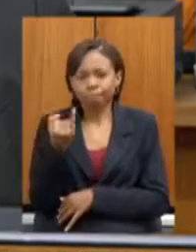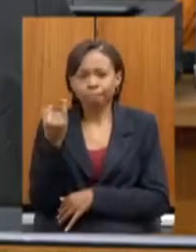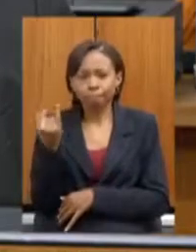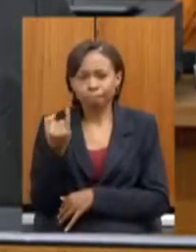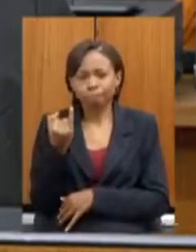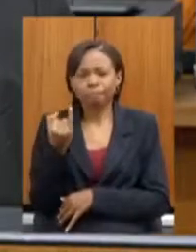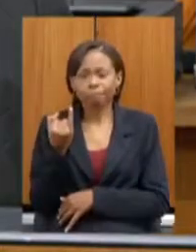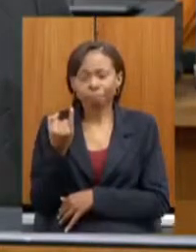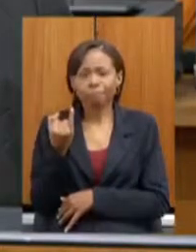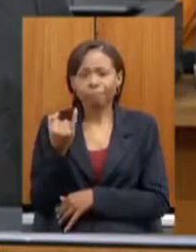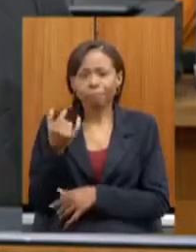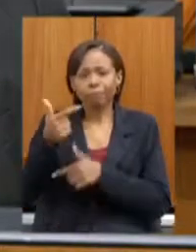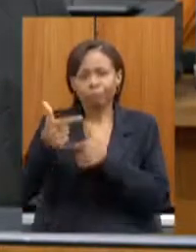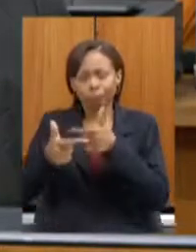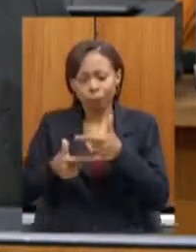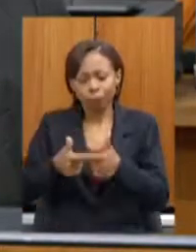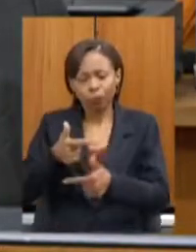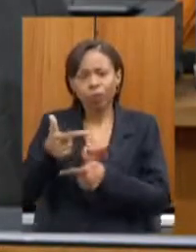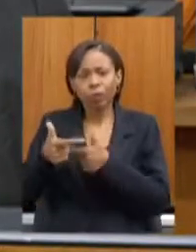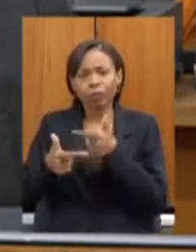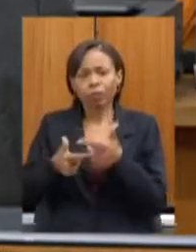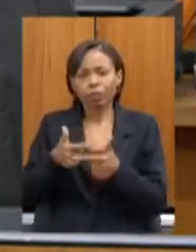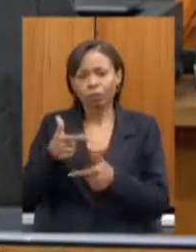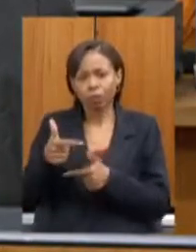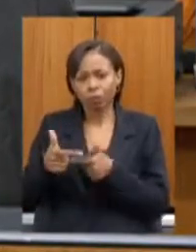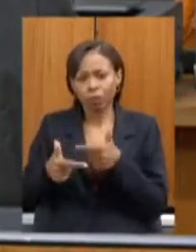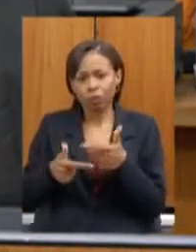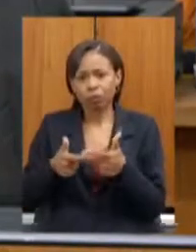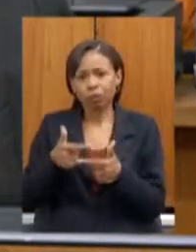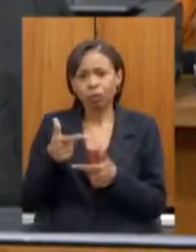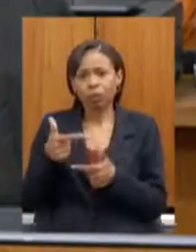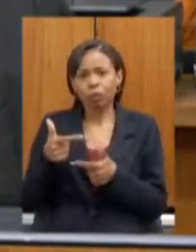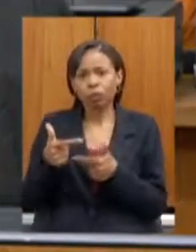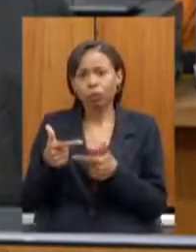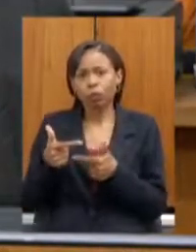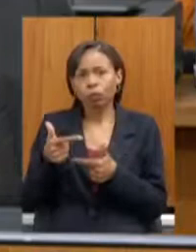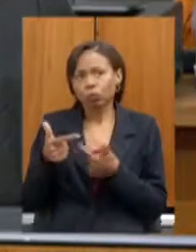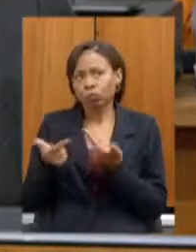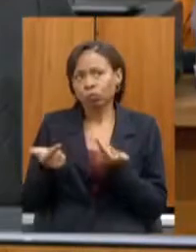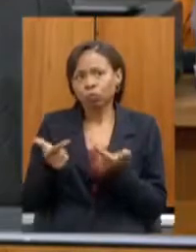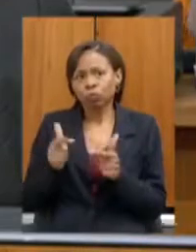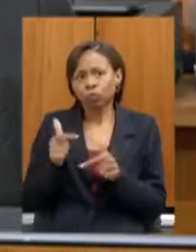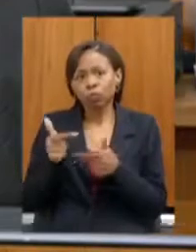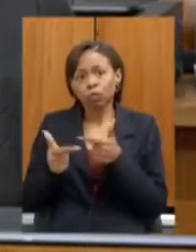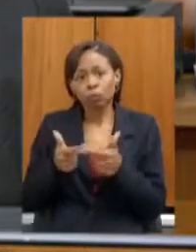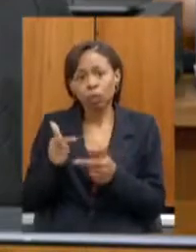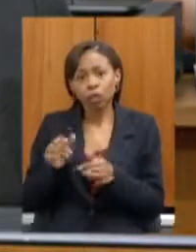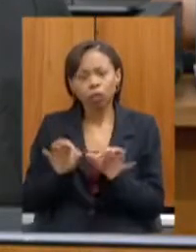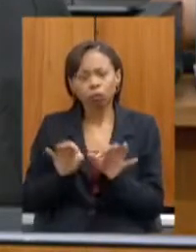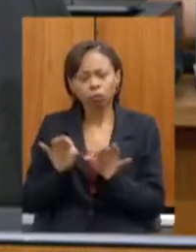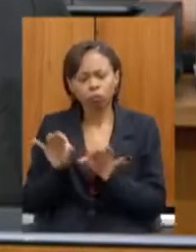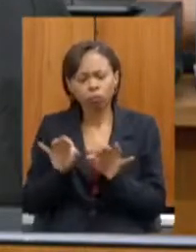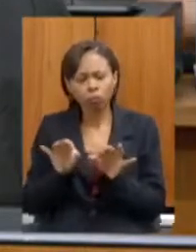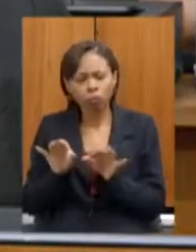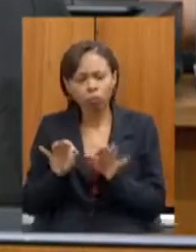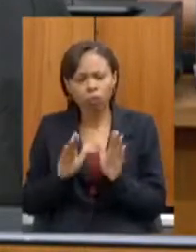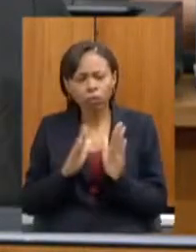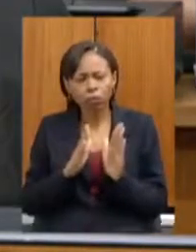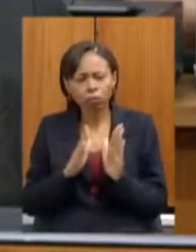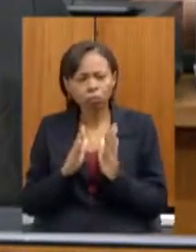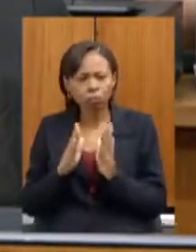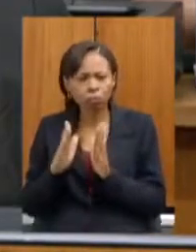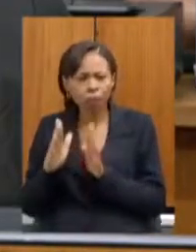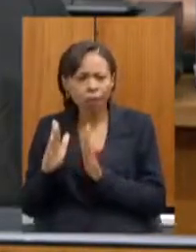ter um trabalho, um trabalho organizado, um trabalho